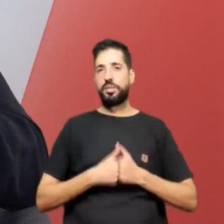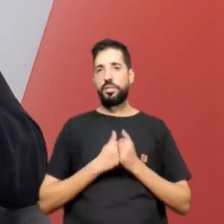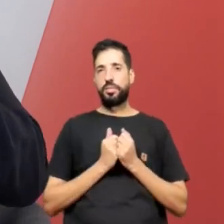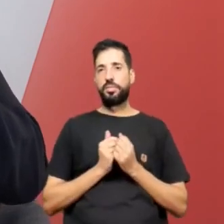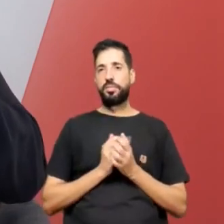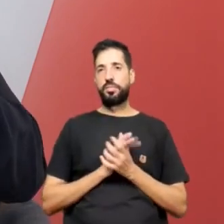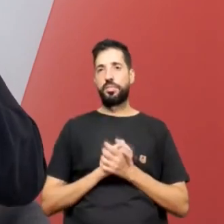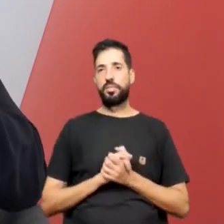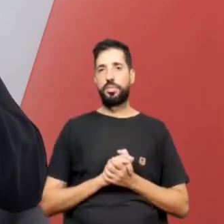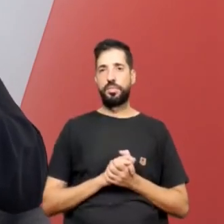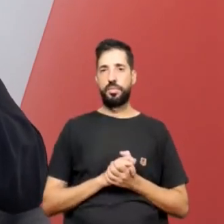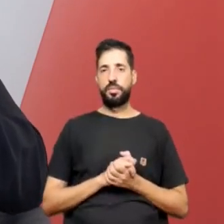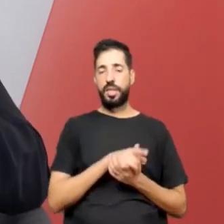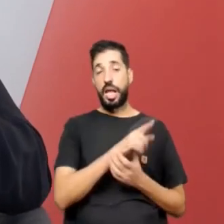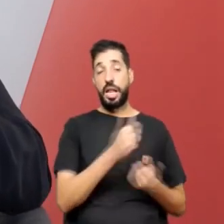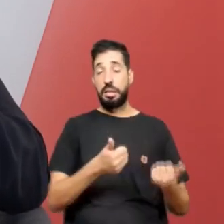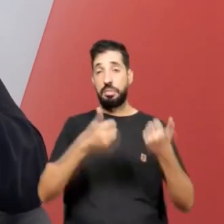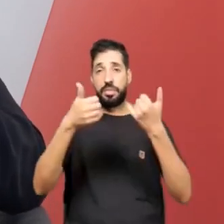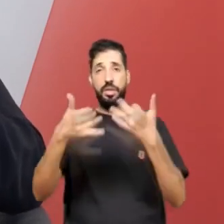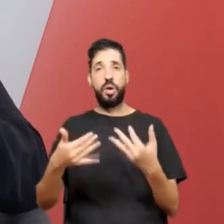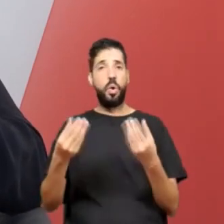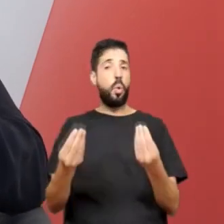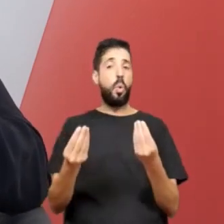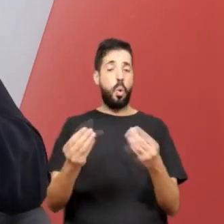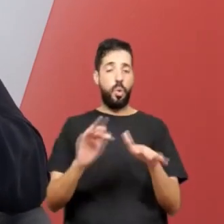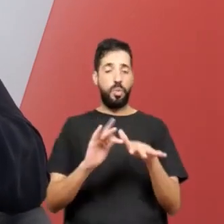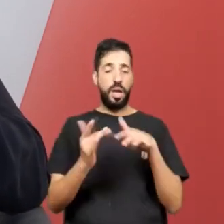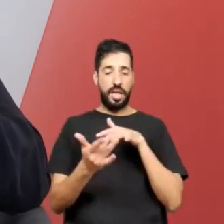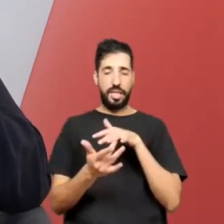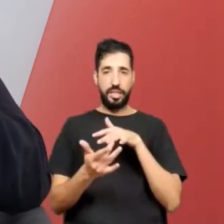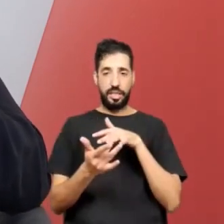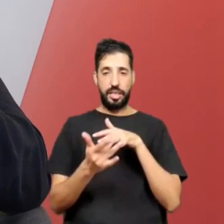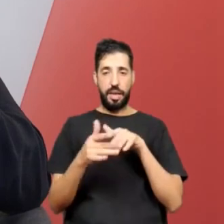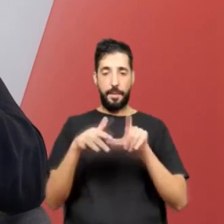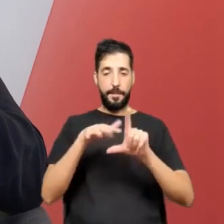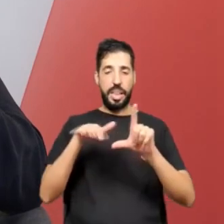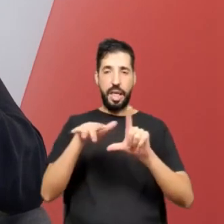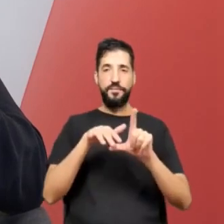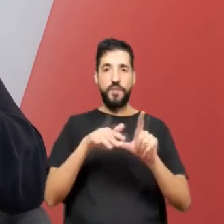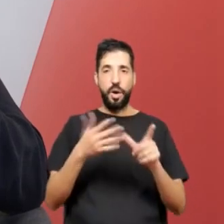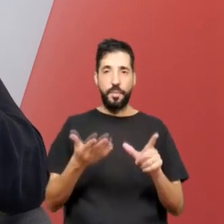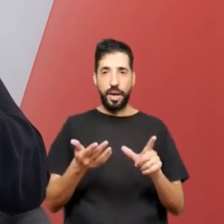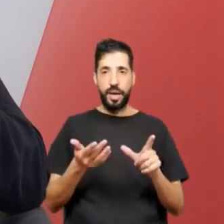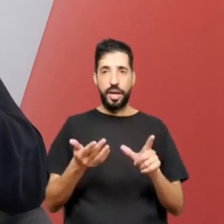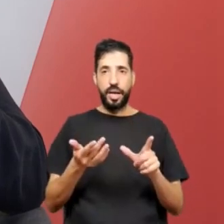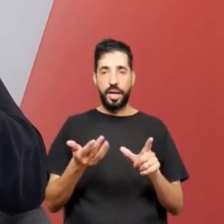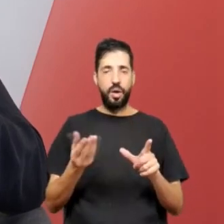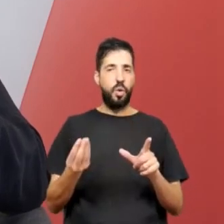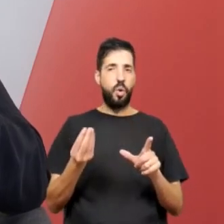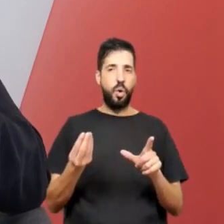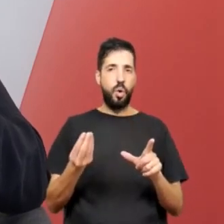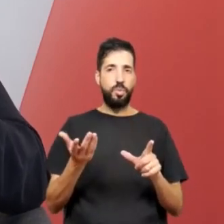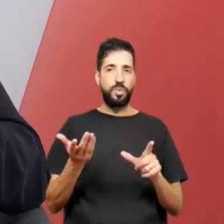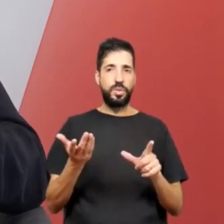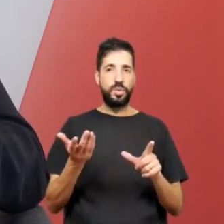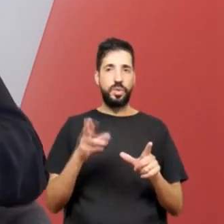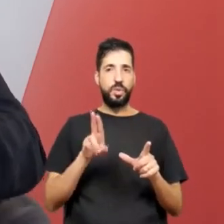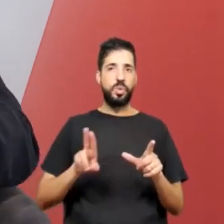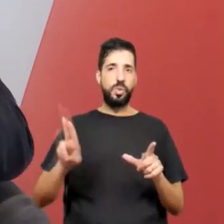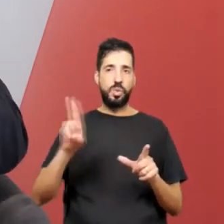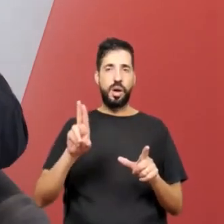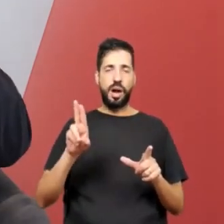Ela estava explicando como as redes sociais, como as plataformas, ela utilizou uma expressão,